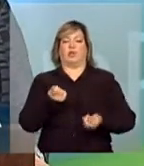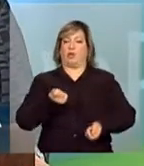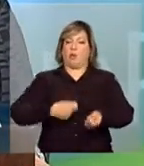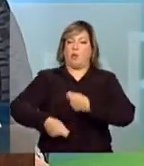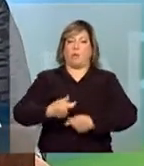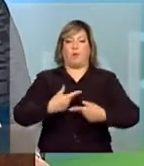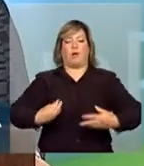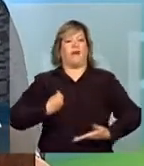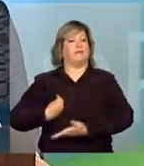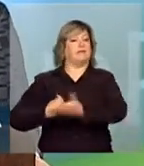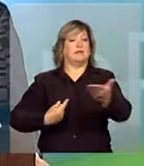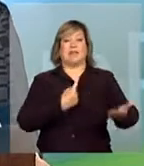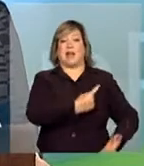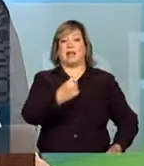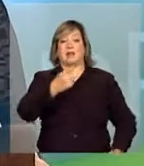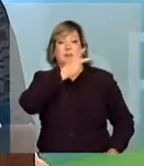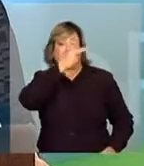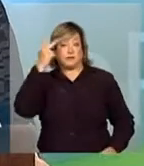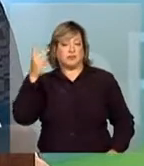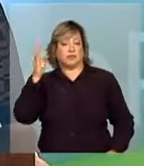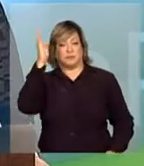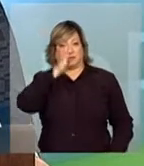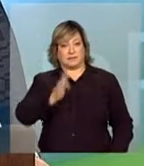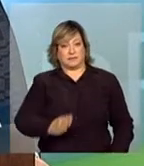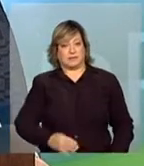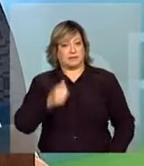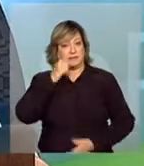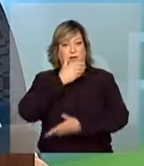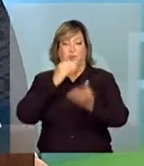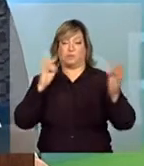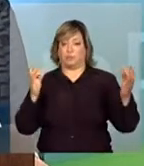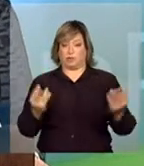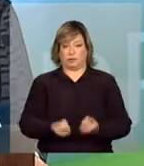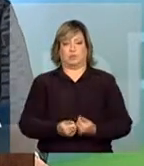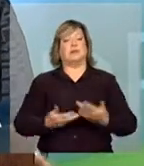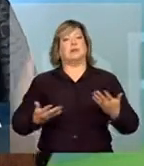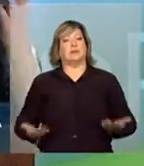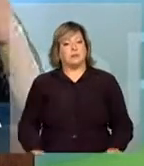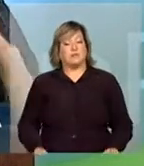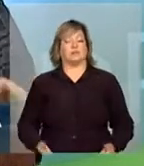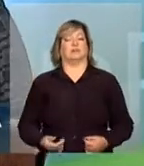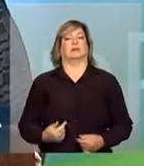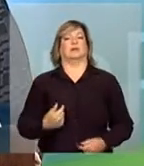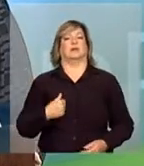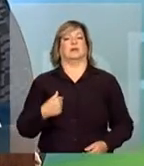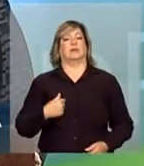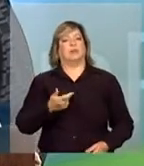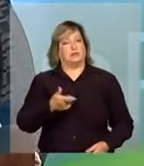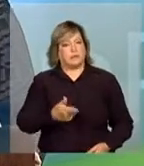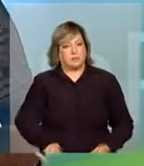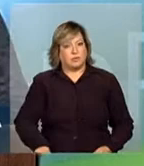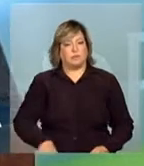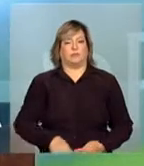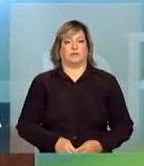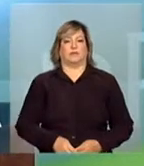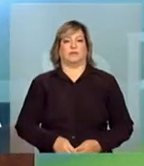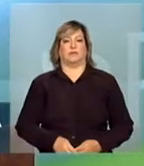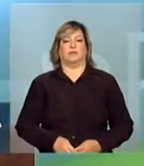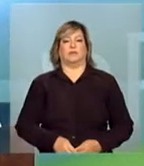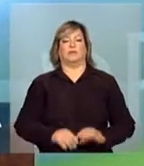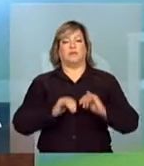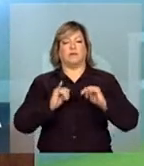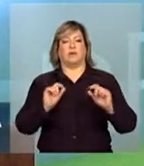para a vida de cada um dos brasileiros e das brasileiras. Por isso, eu retomo e